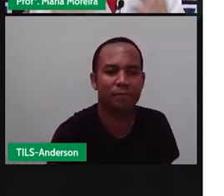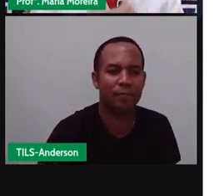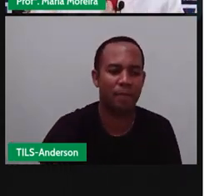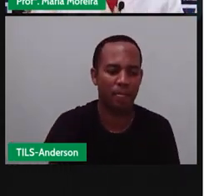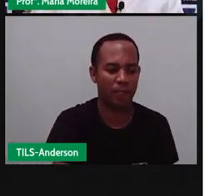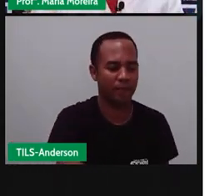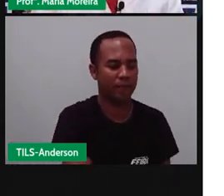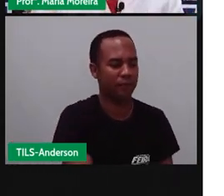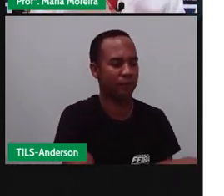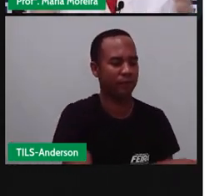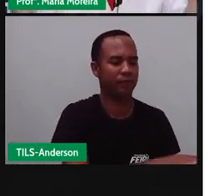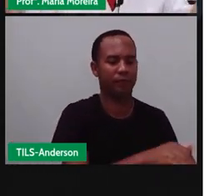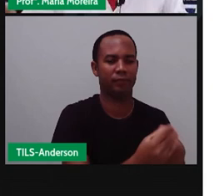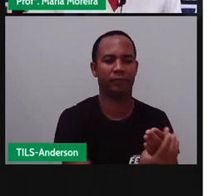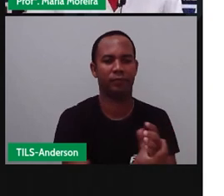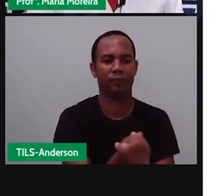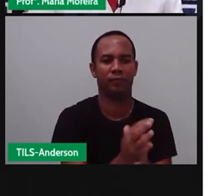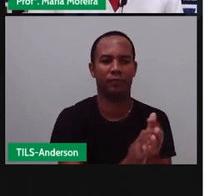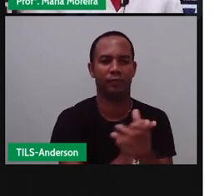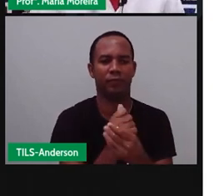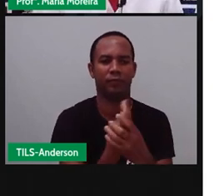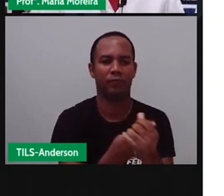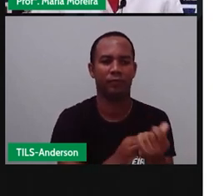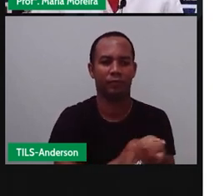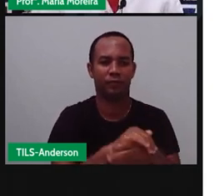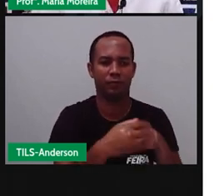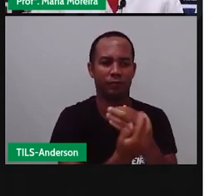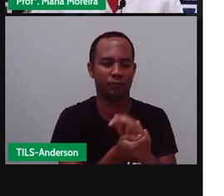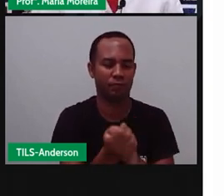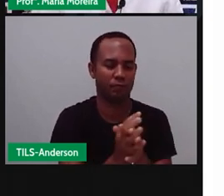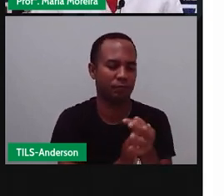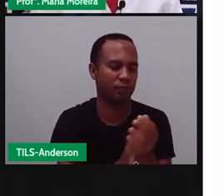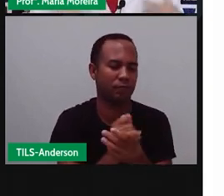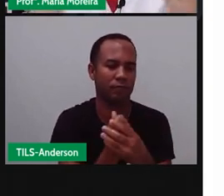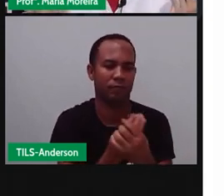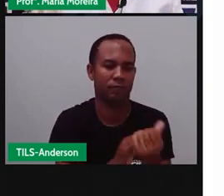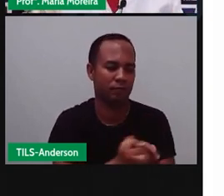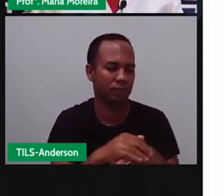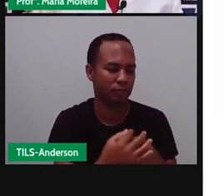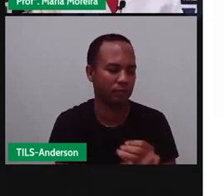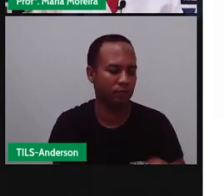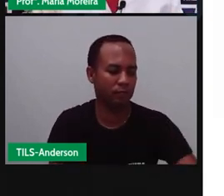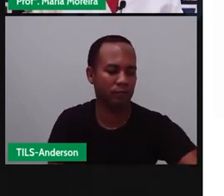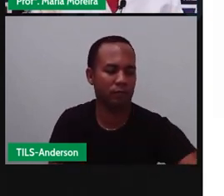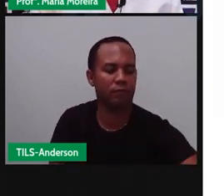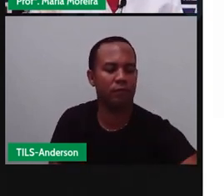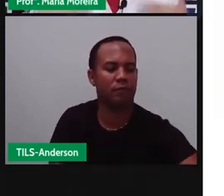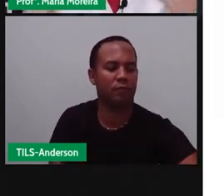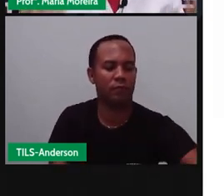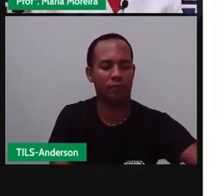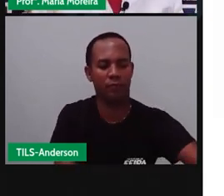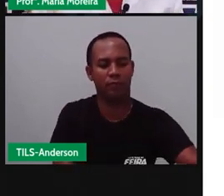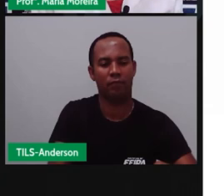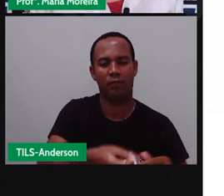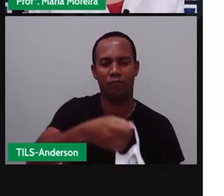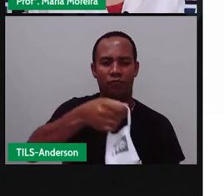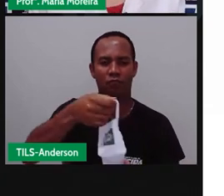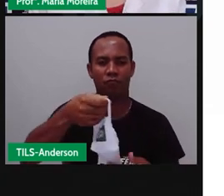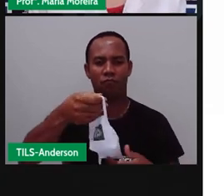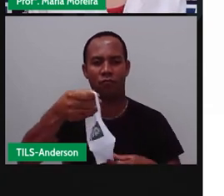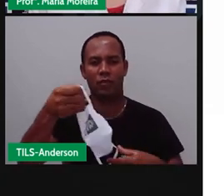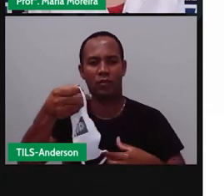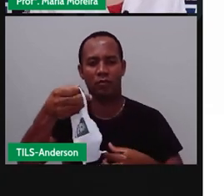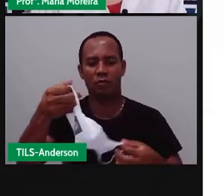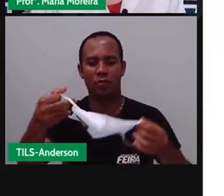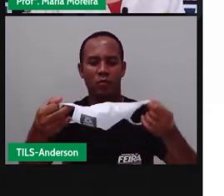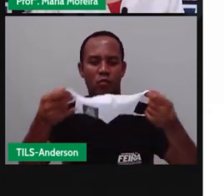máscara pra se proteger. Se possível for, pratiquem o isolamento social e o distanciamento social. Se cuidem, né, se cuidem